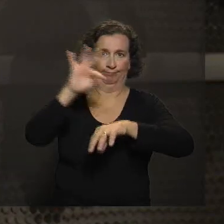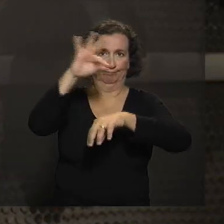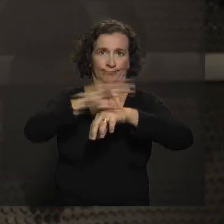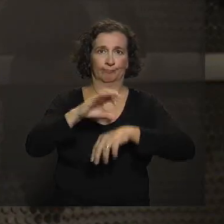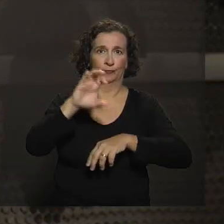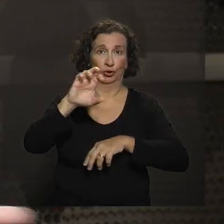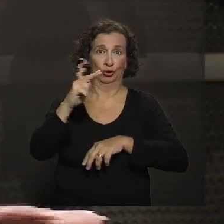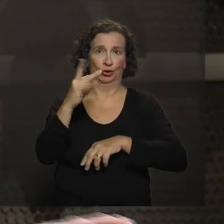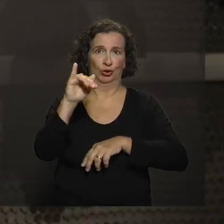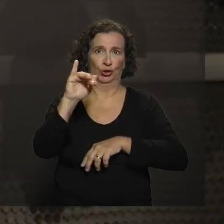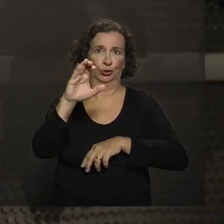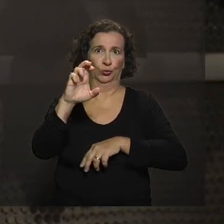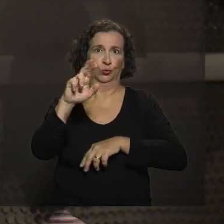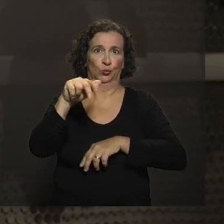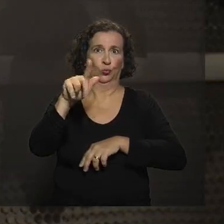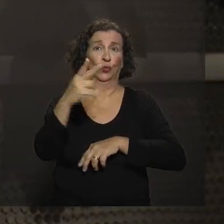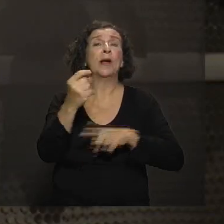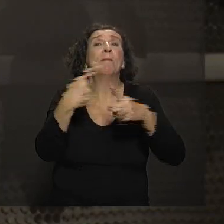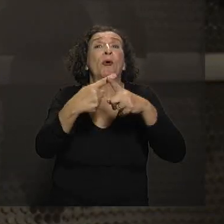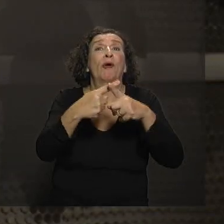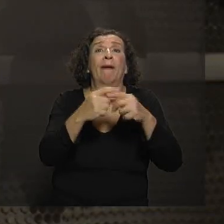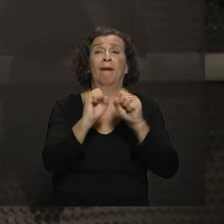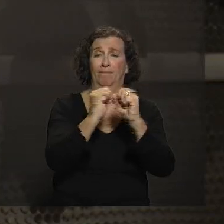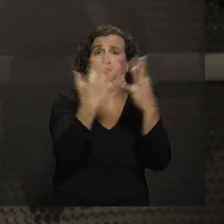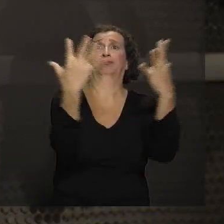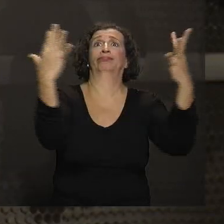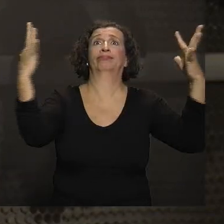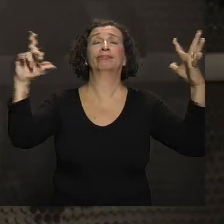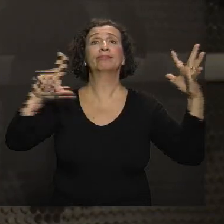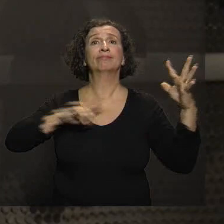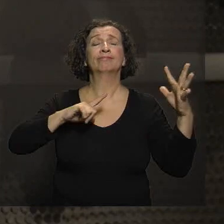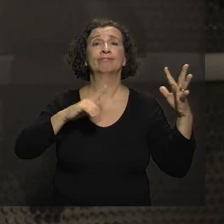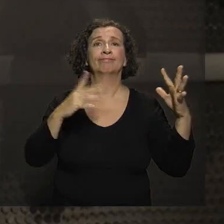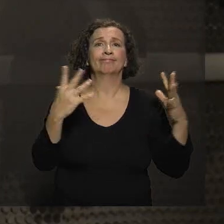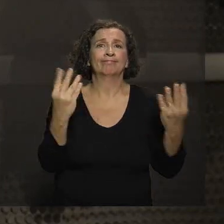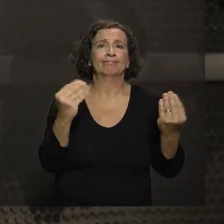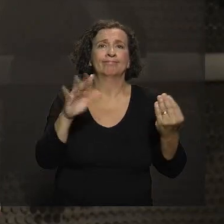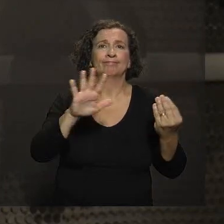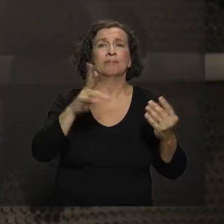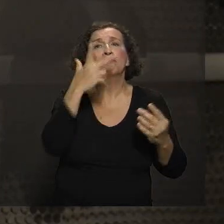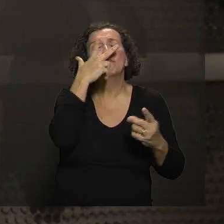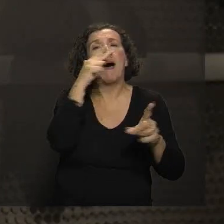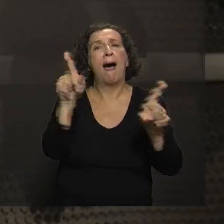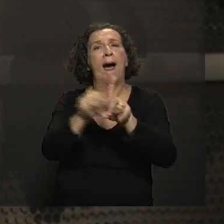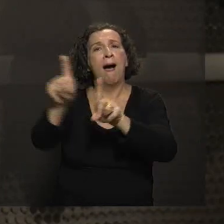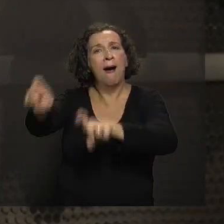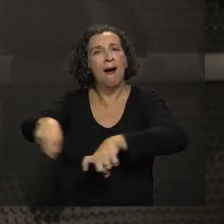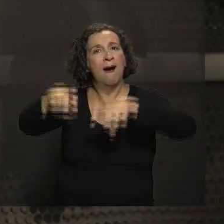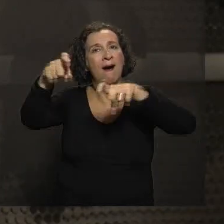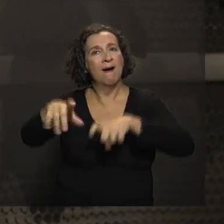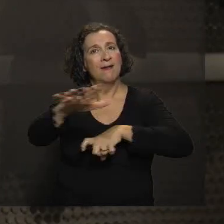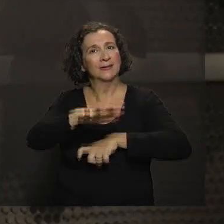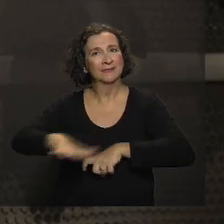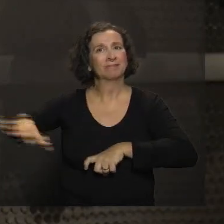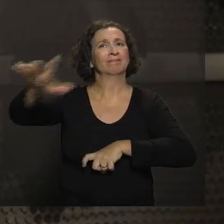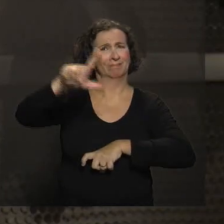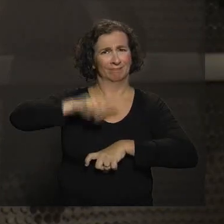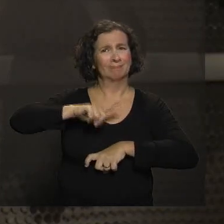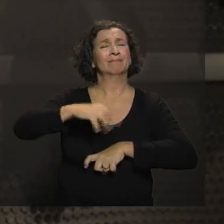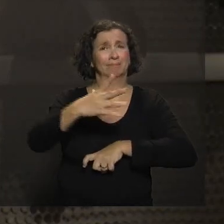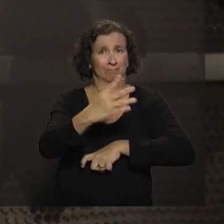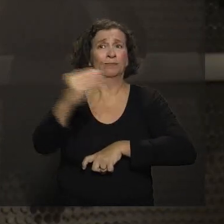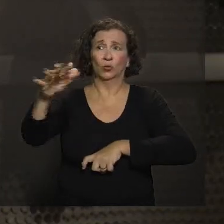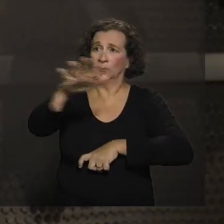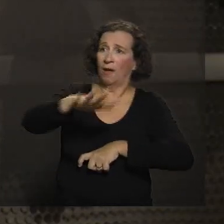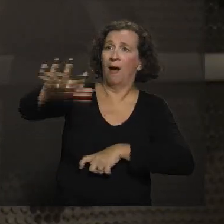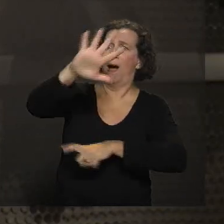área muito florestal, era um pedaço da cidade do Rio de Janeiro, considerado zona rural do Rio de Janeiro. Você ainda tem muita